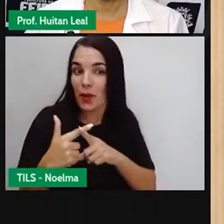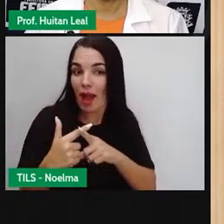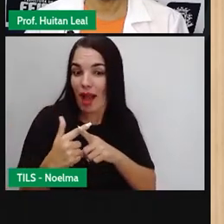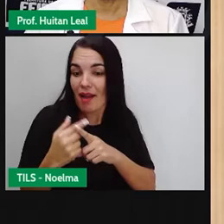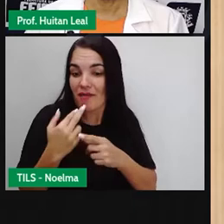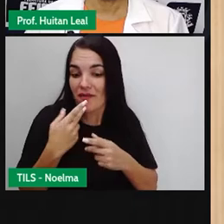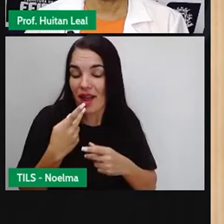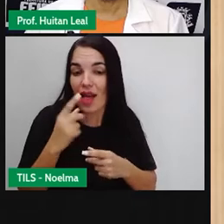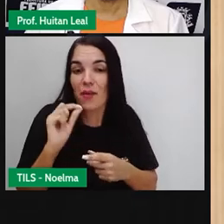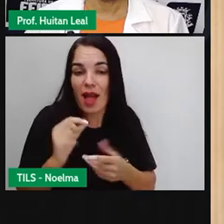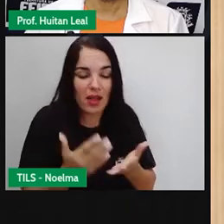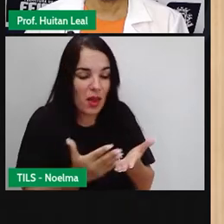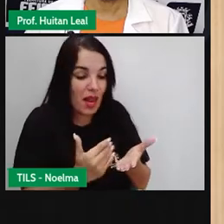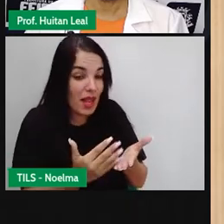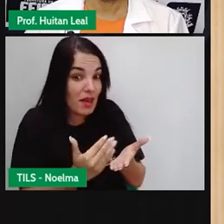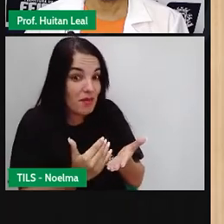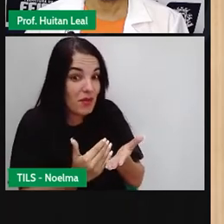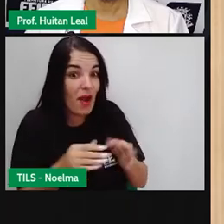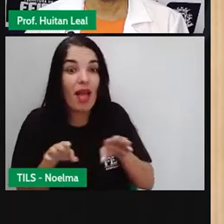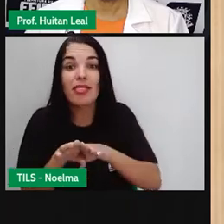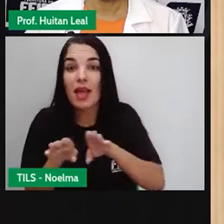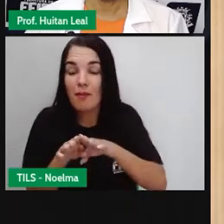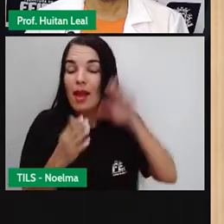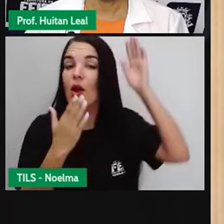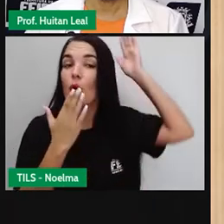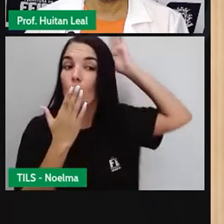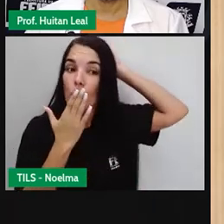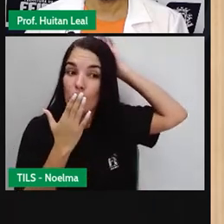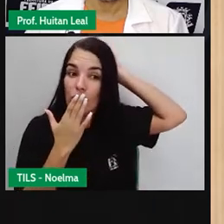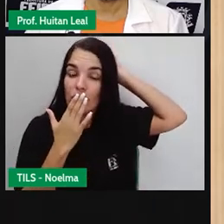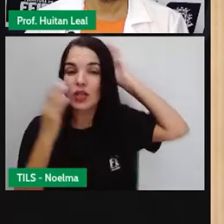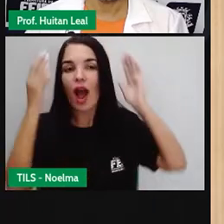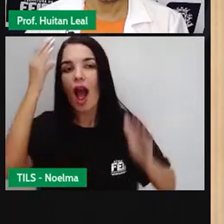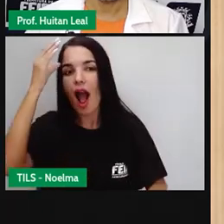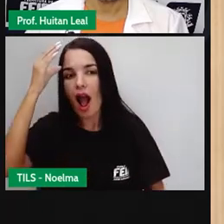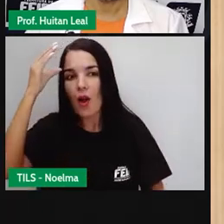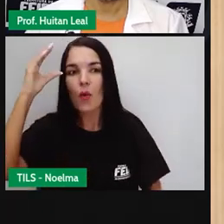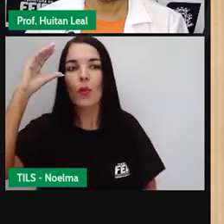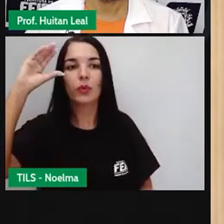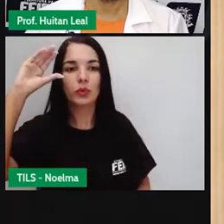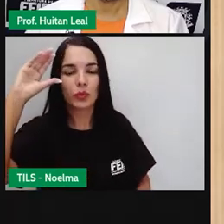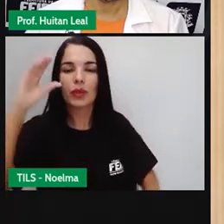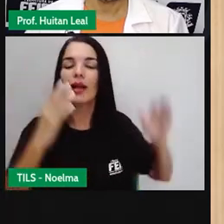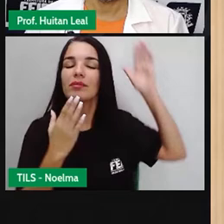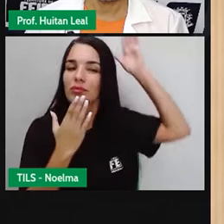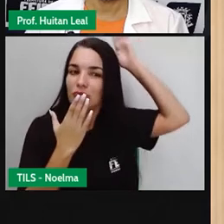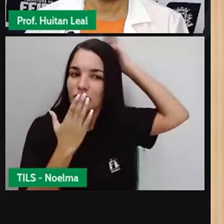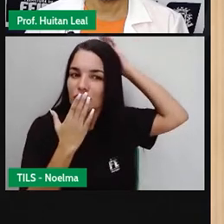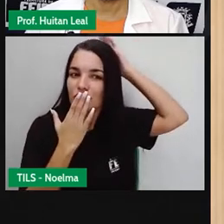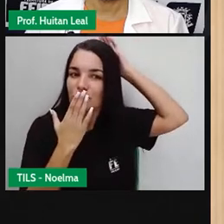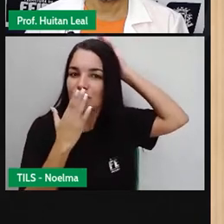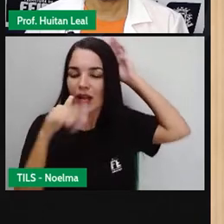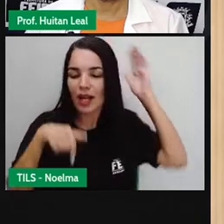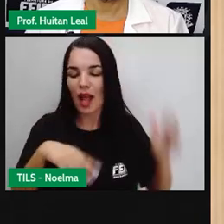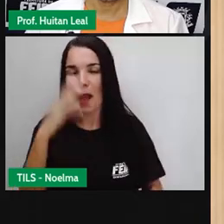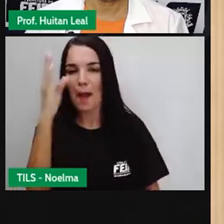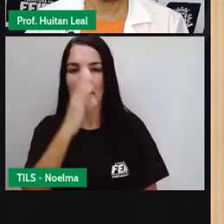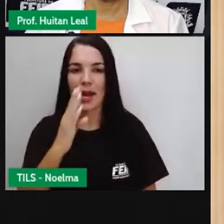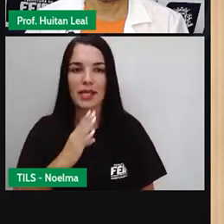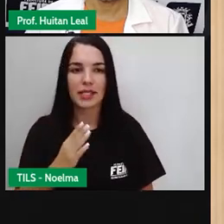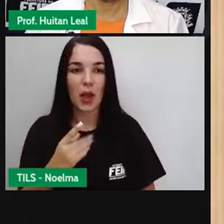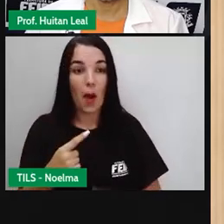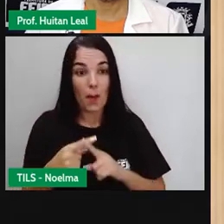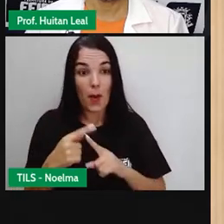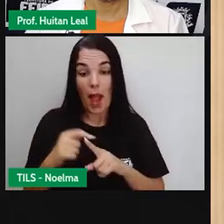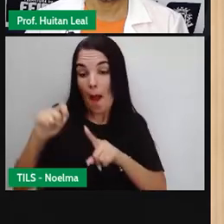e aos índios e à cultura indígena brasileira. Por quê? É um mês de comemoração para